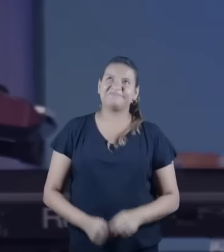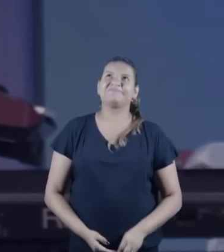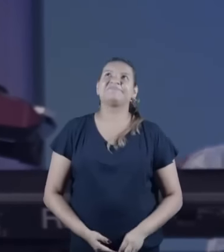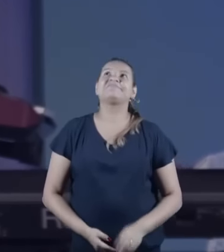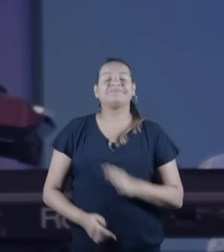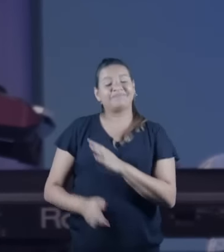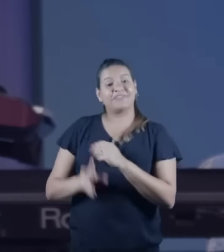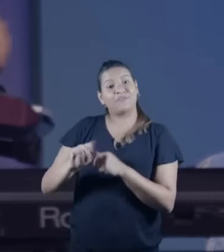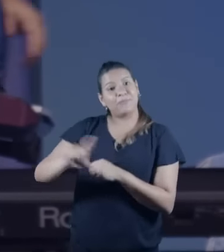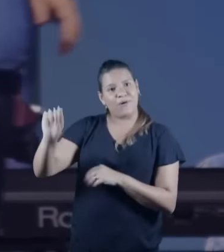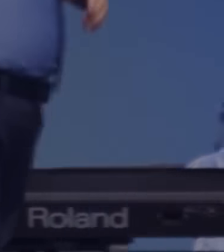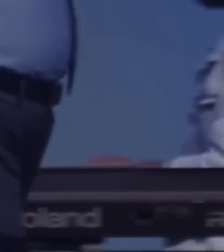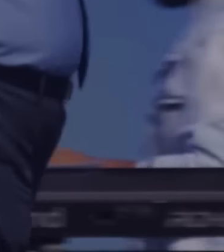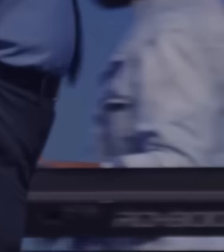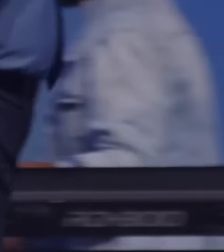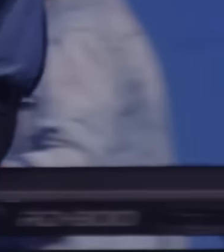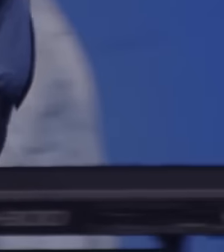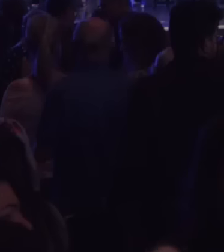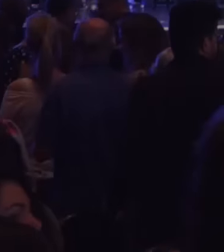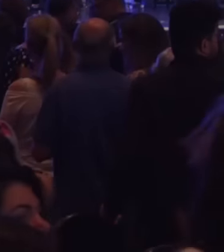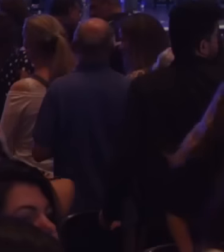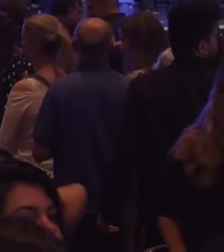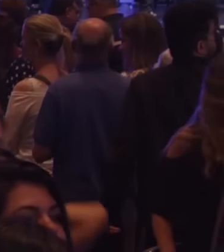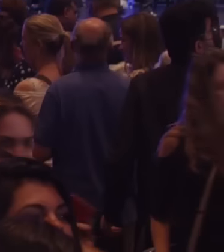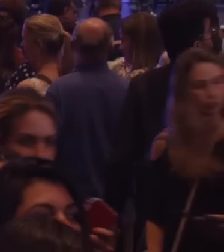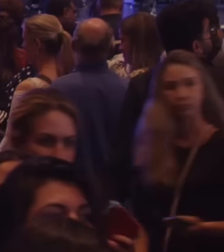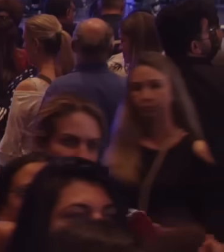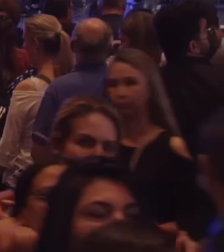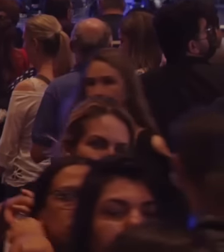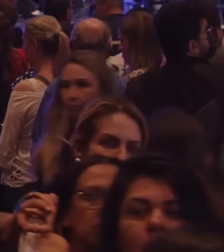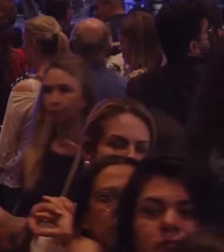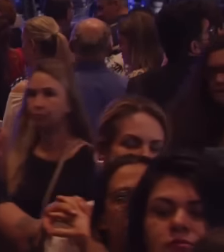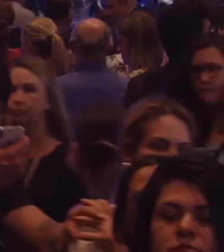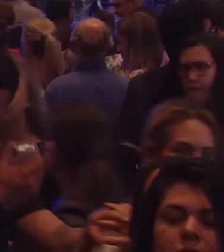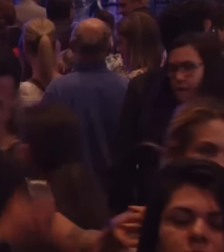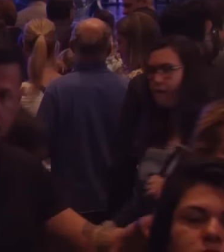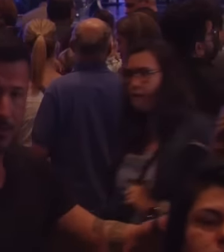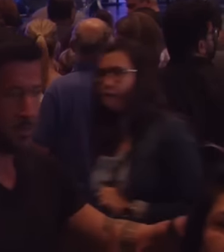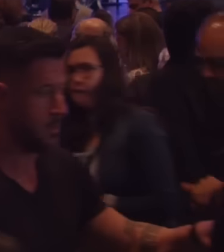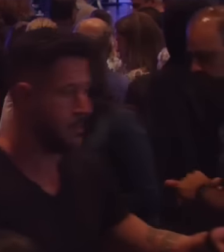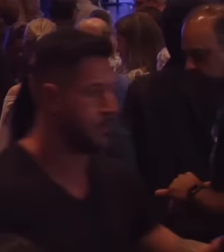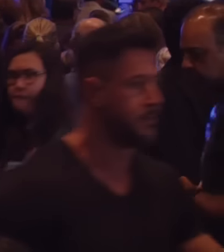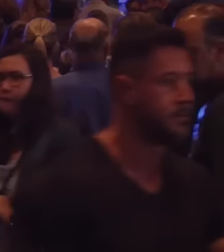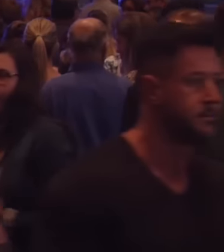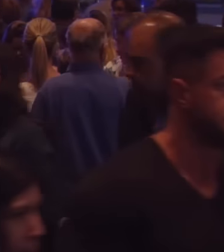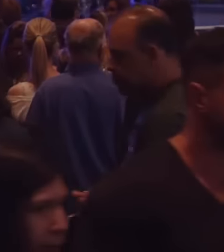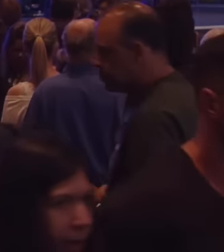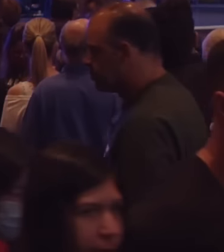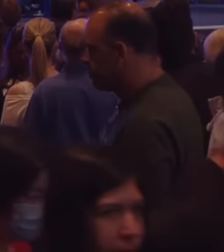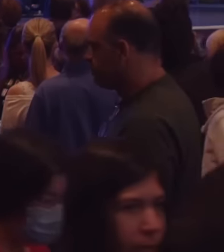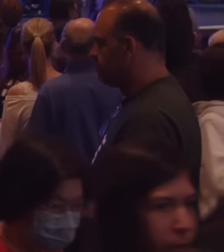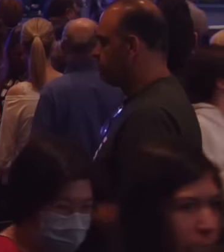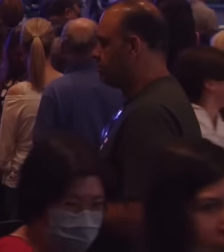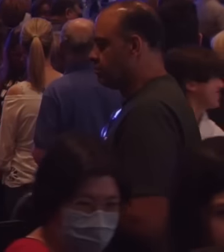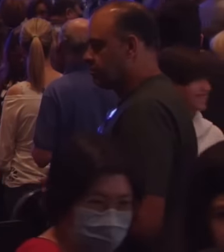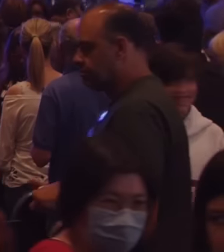ela vai ter que sair ela vai